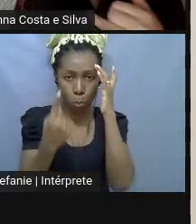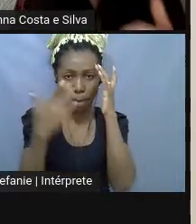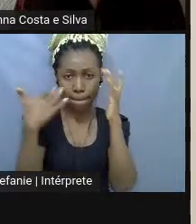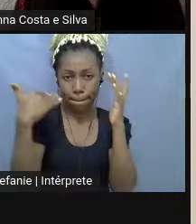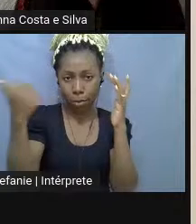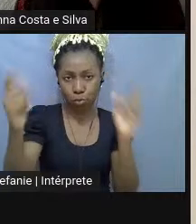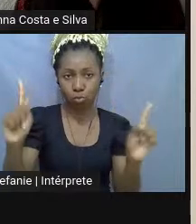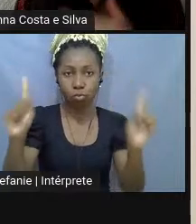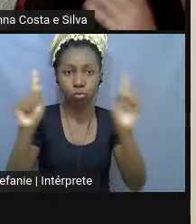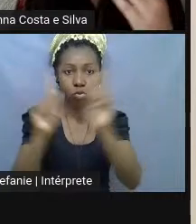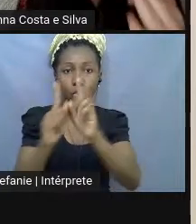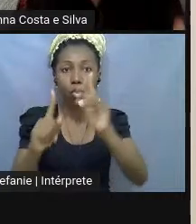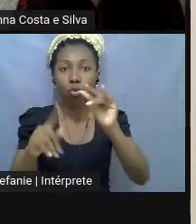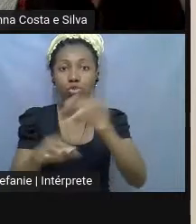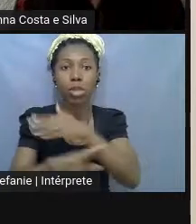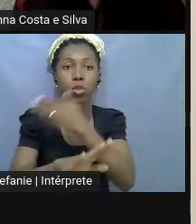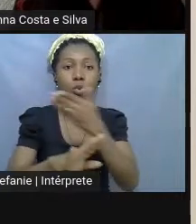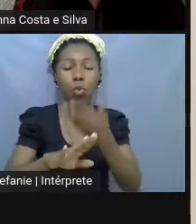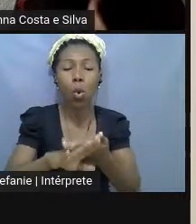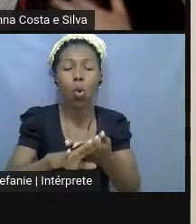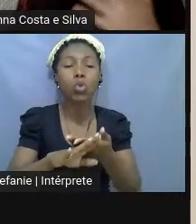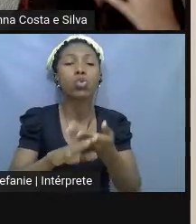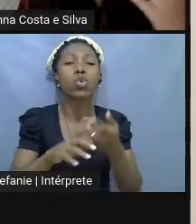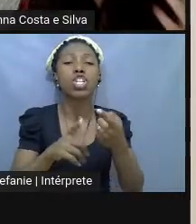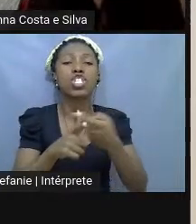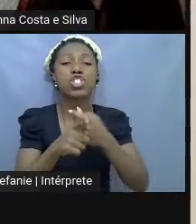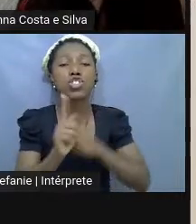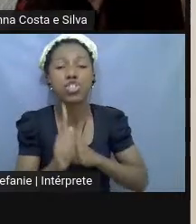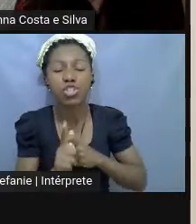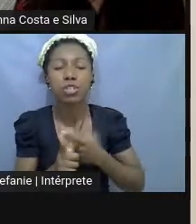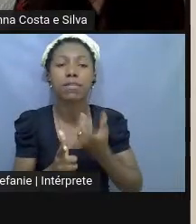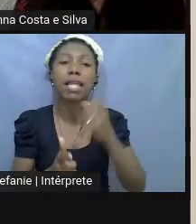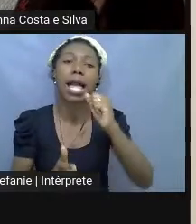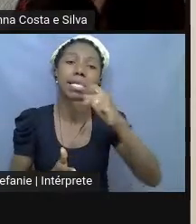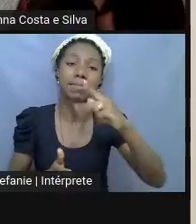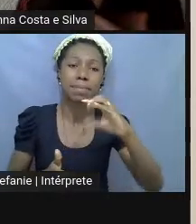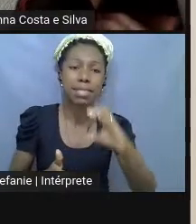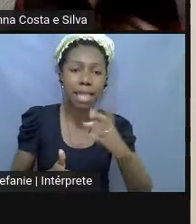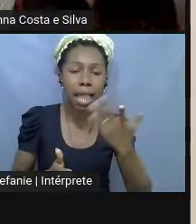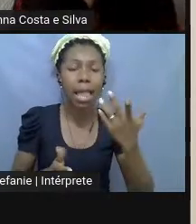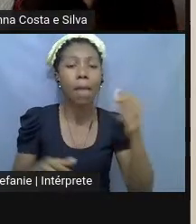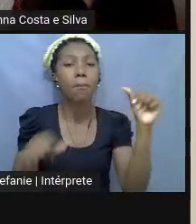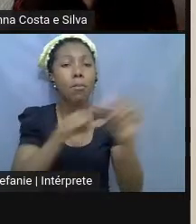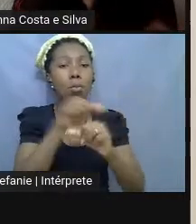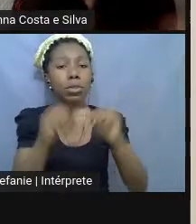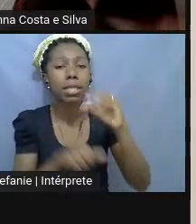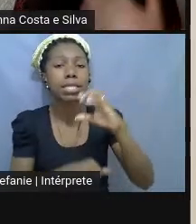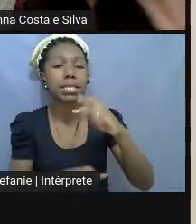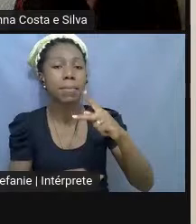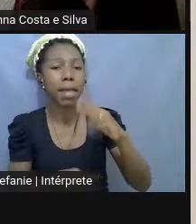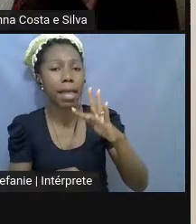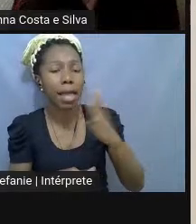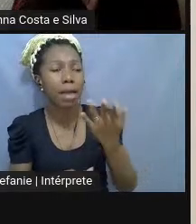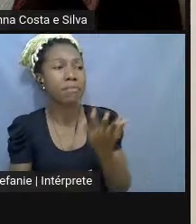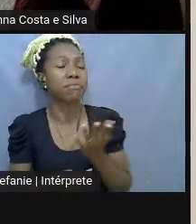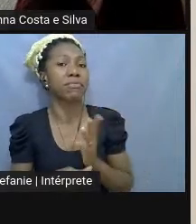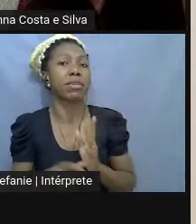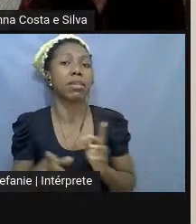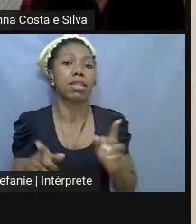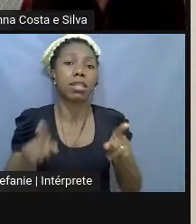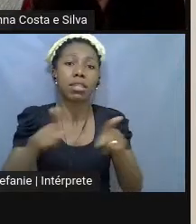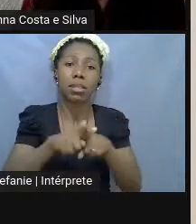SPC, negociação de dívidas, tirar passaporte, renovar CPF, é... limpar